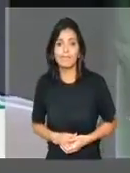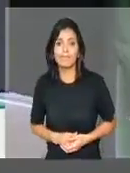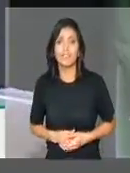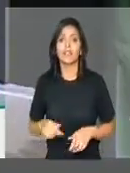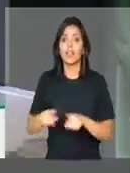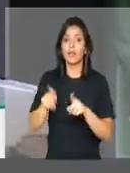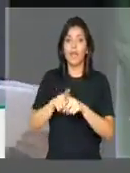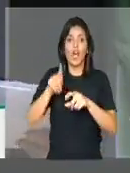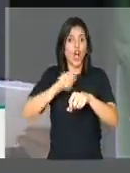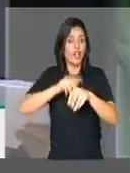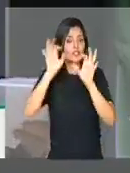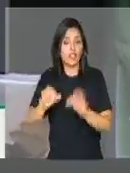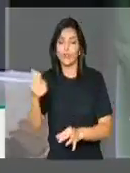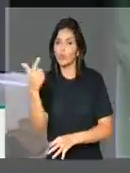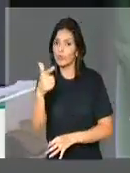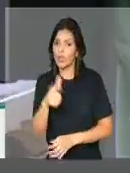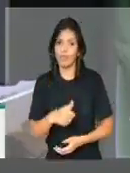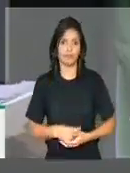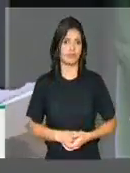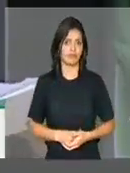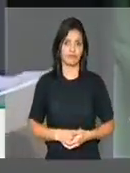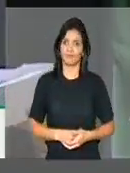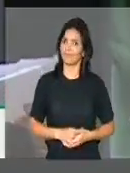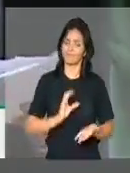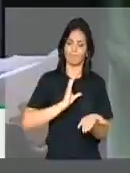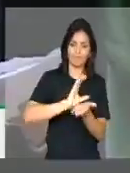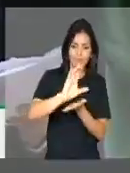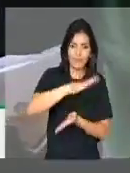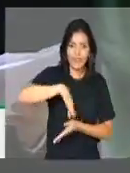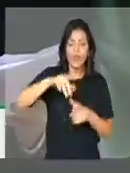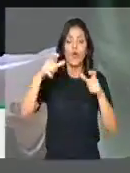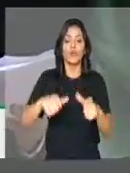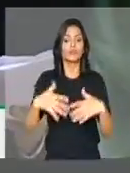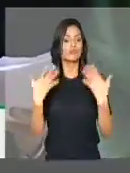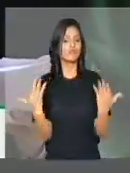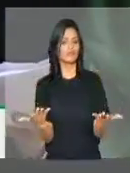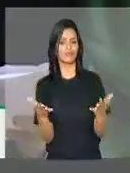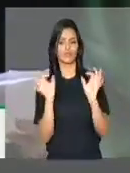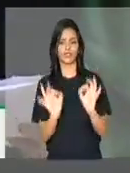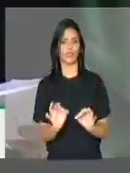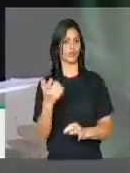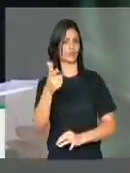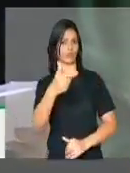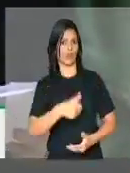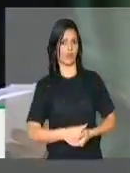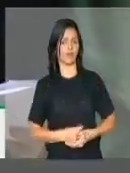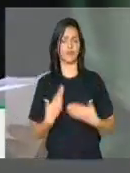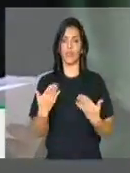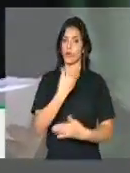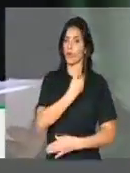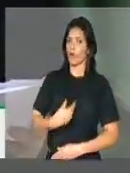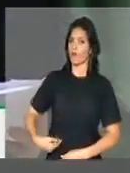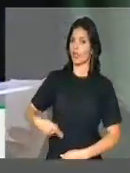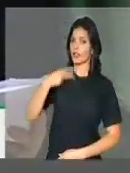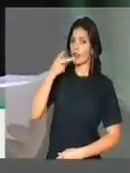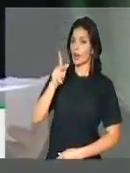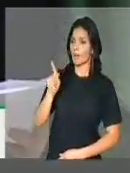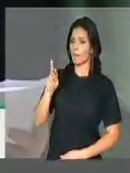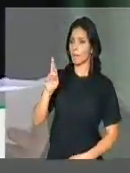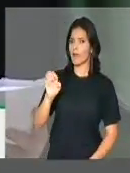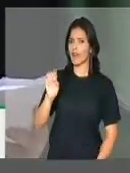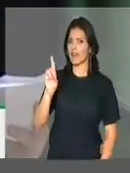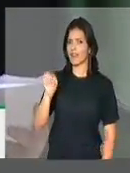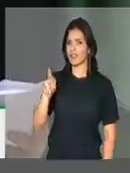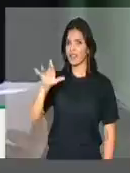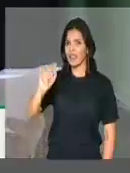e de lugar. Então, ela chama atenção que o governo está dizendo que a Previdência vai salvar